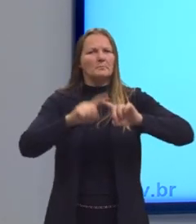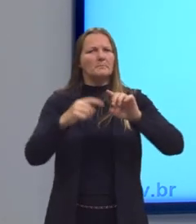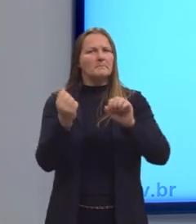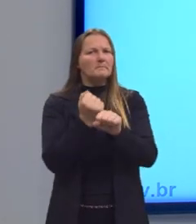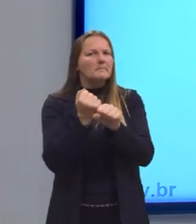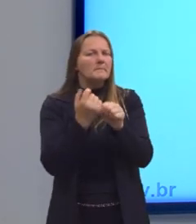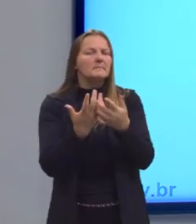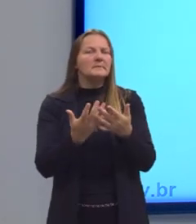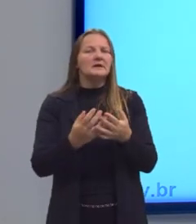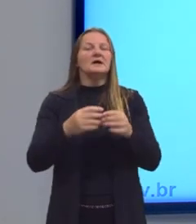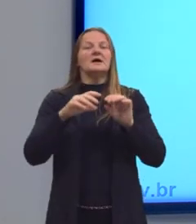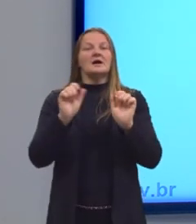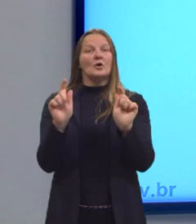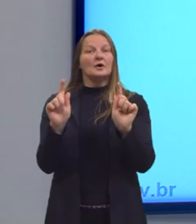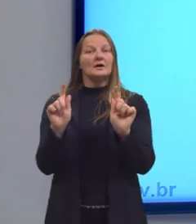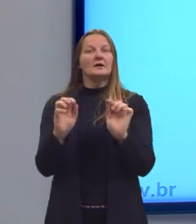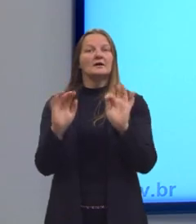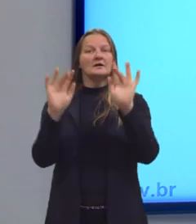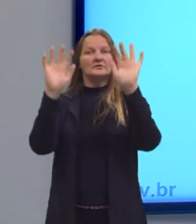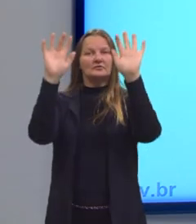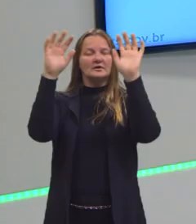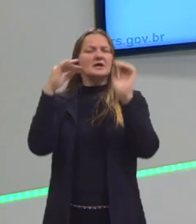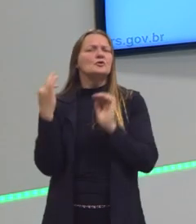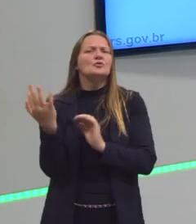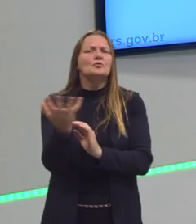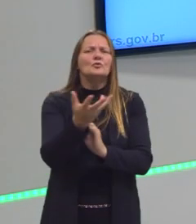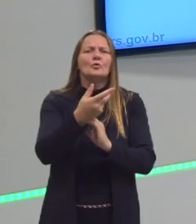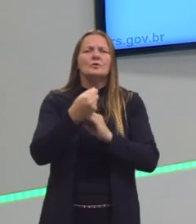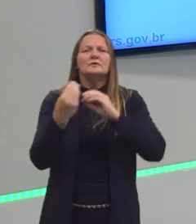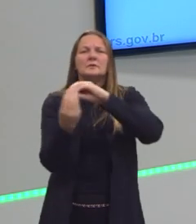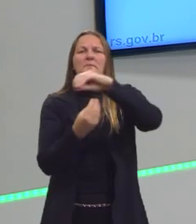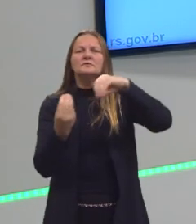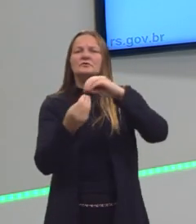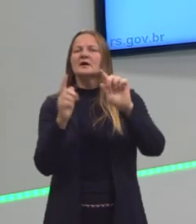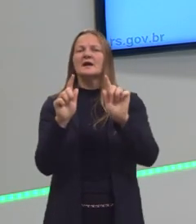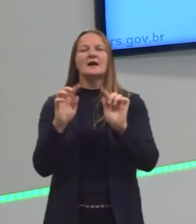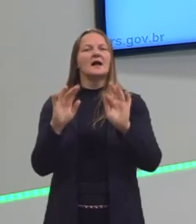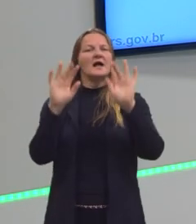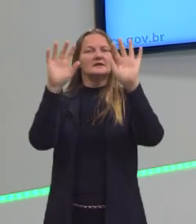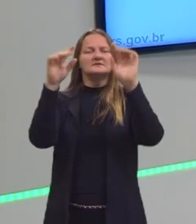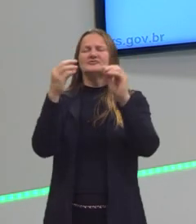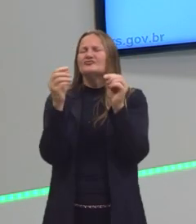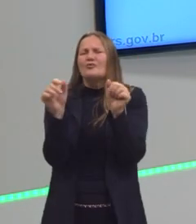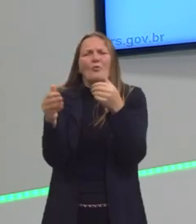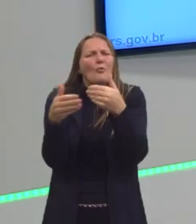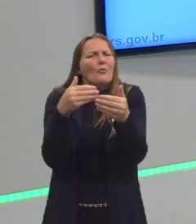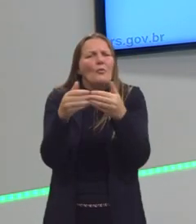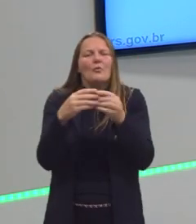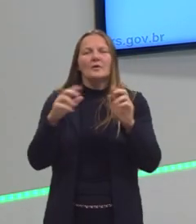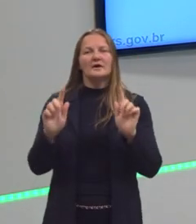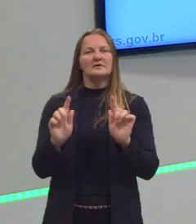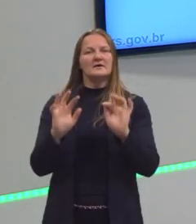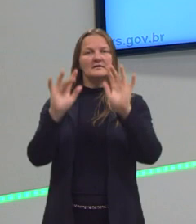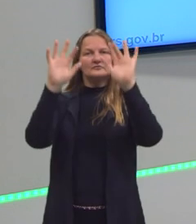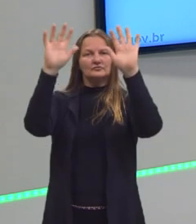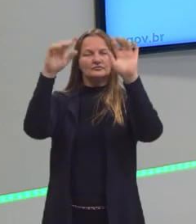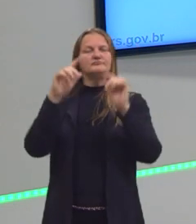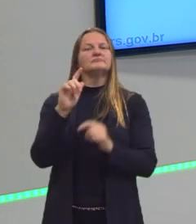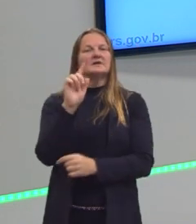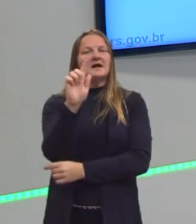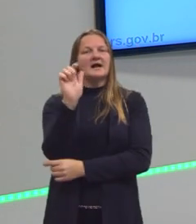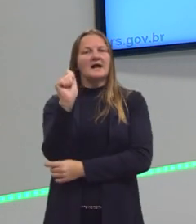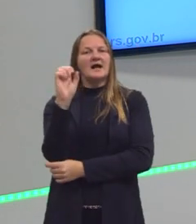E as soluções gasosas são todas misturas gasosas. Qualquer mistura gasosa é uma solução gasosa. Por quê?